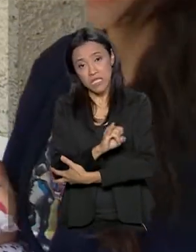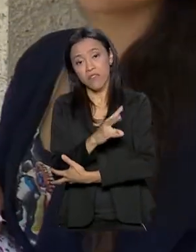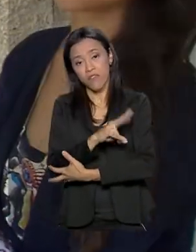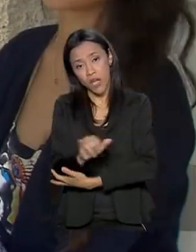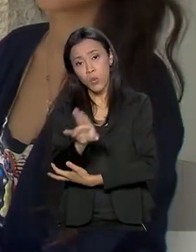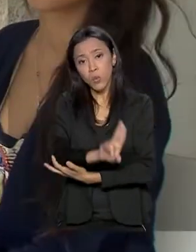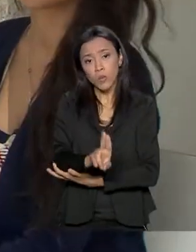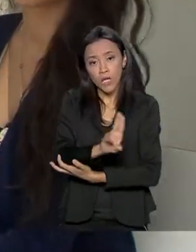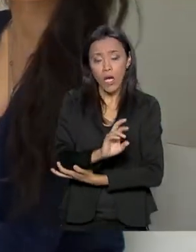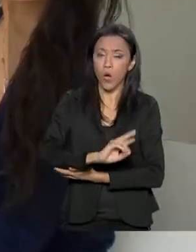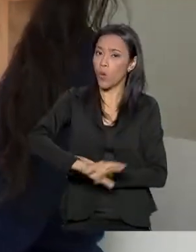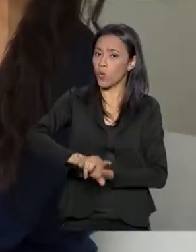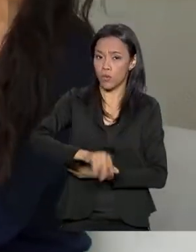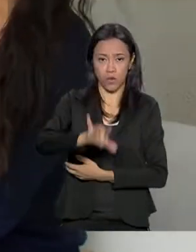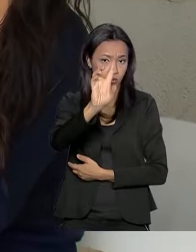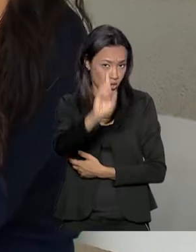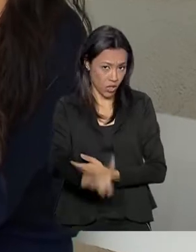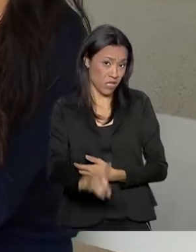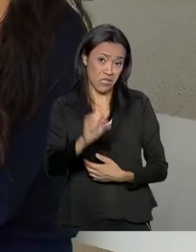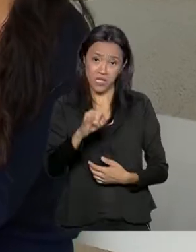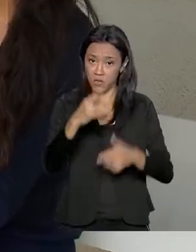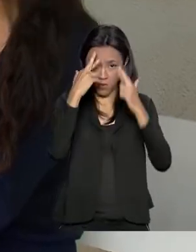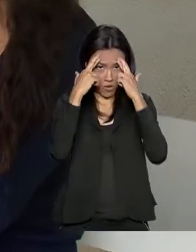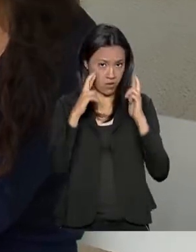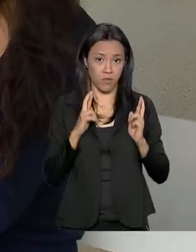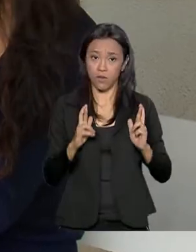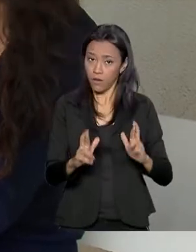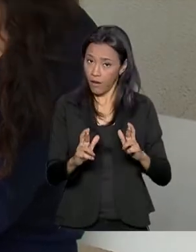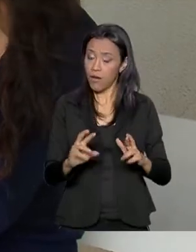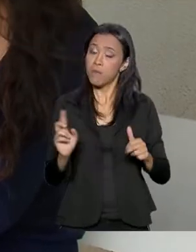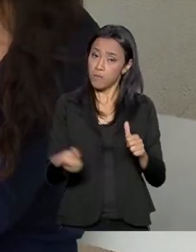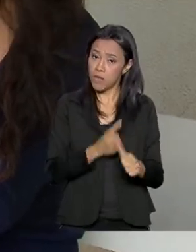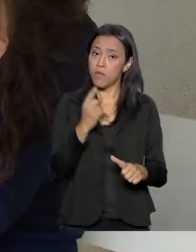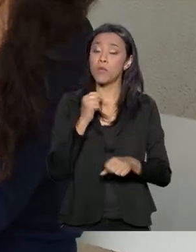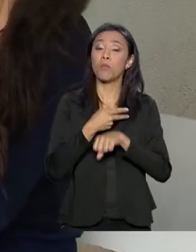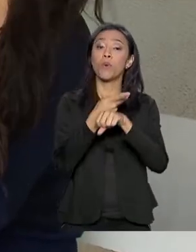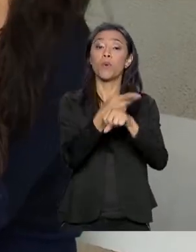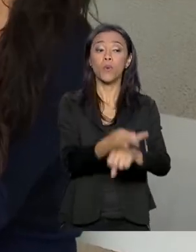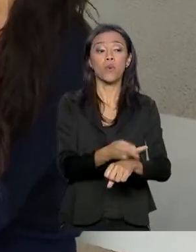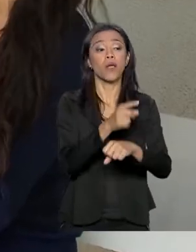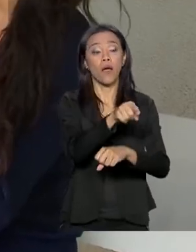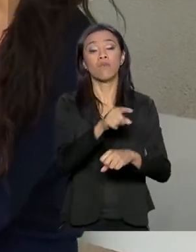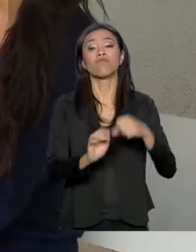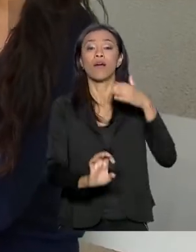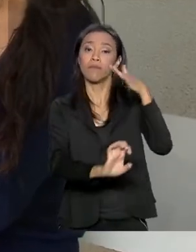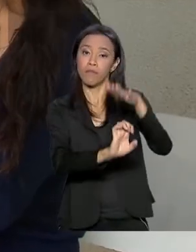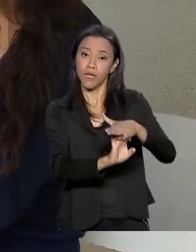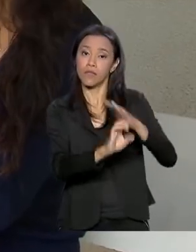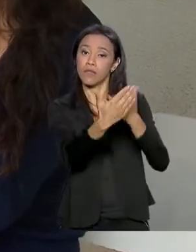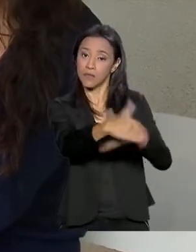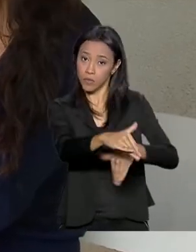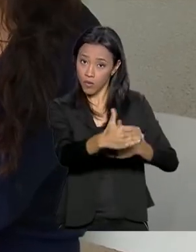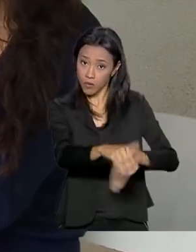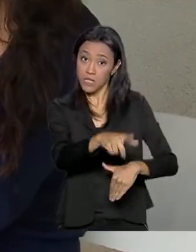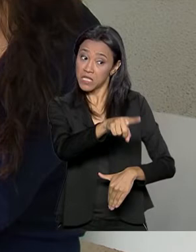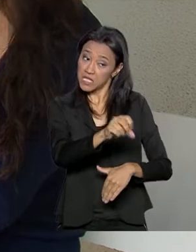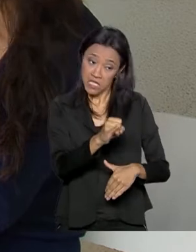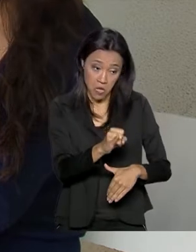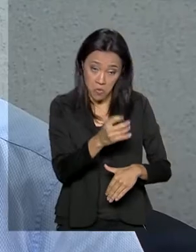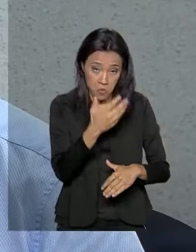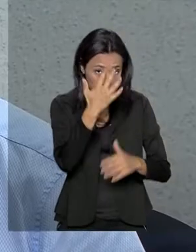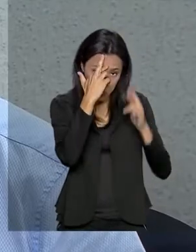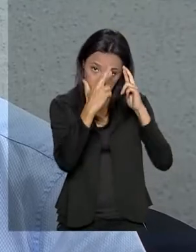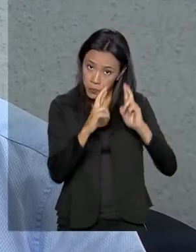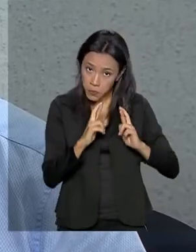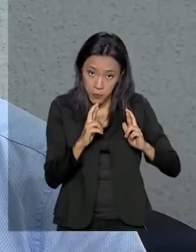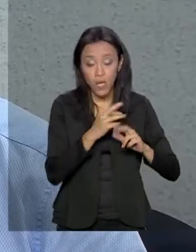esse direito. Se a norma for descumprida, o primeiro passo é procurar a banca examinadora e, se for o caso, acionar a justiça.